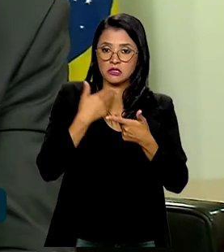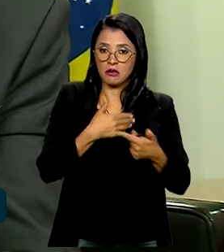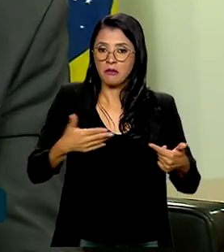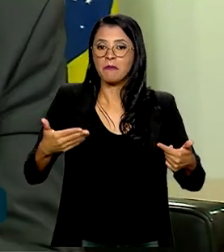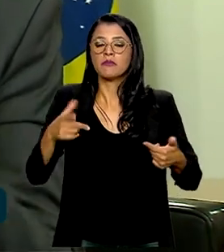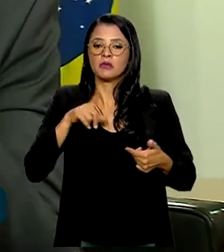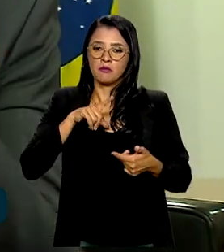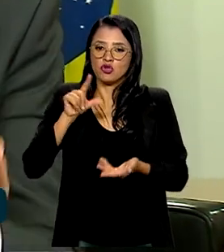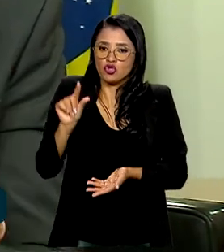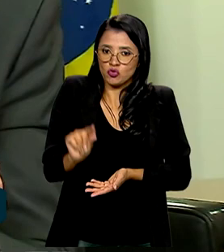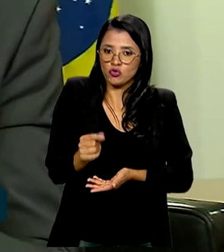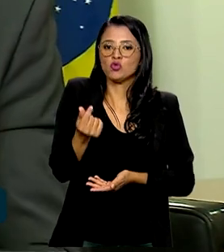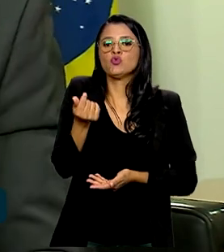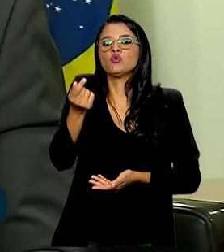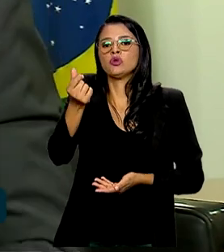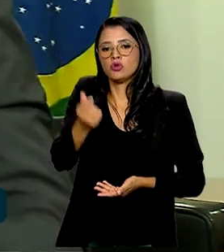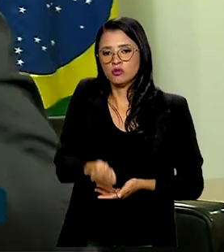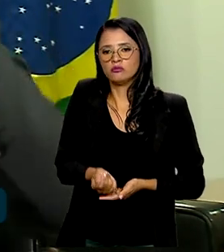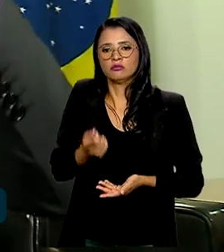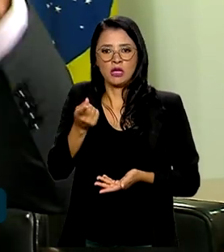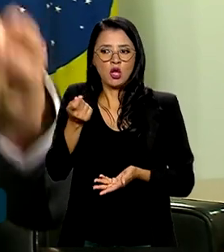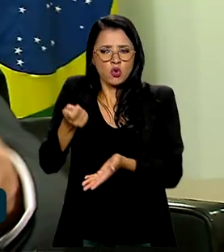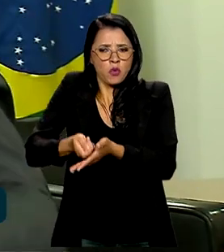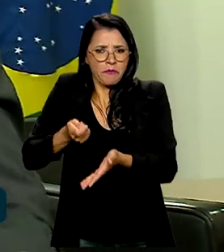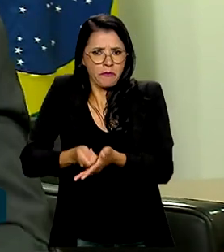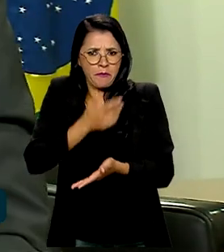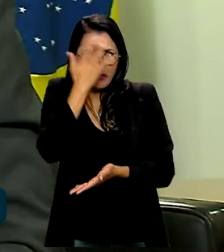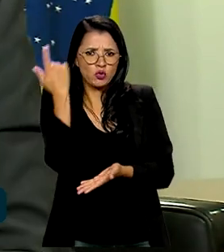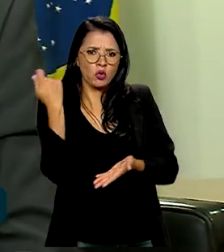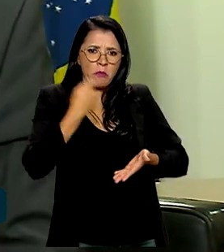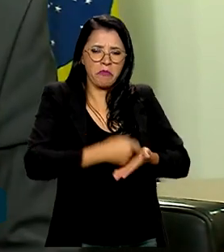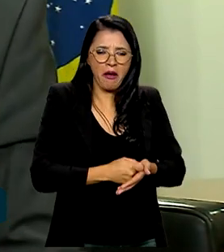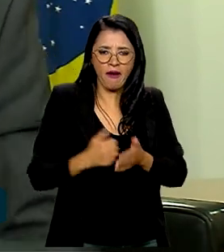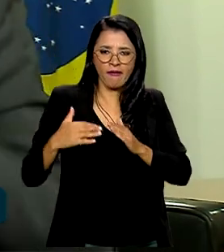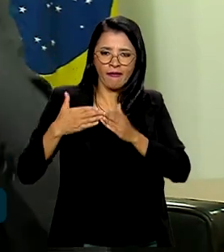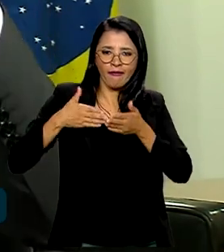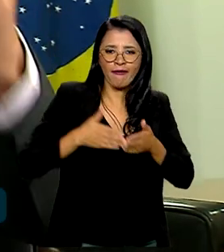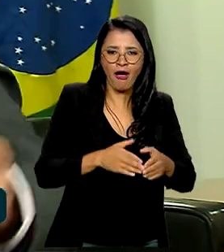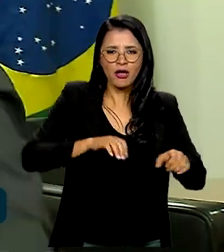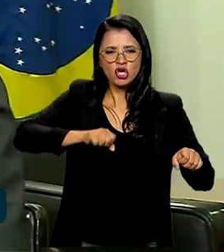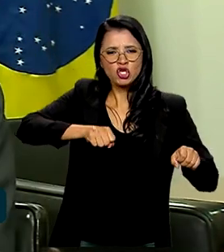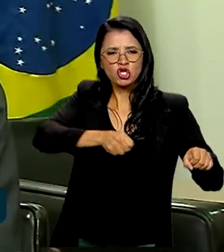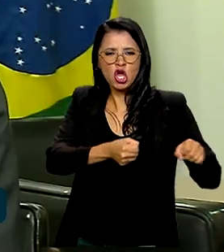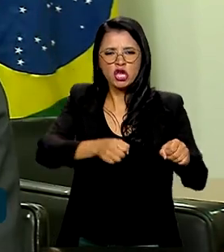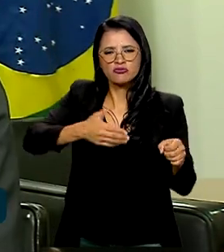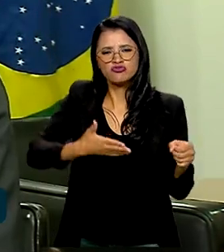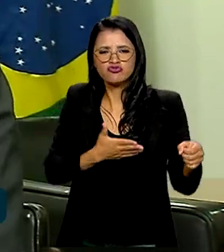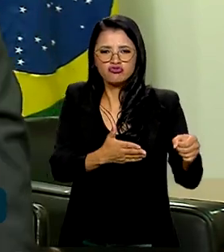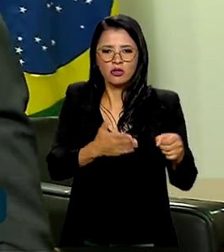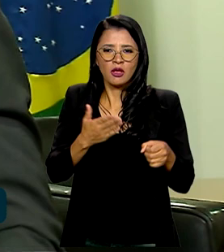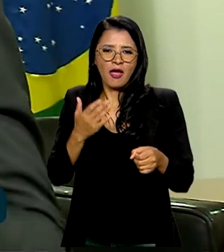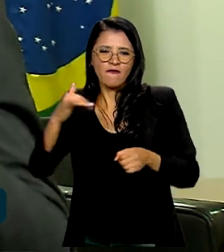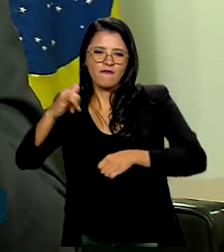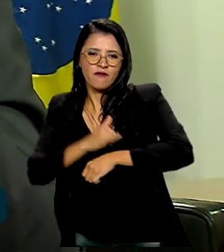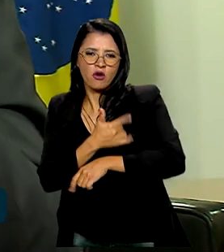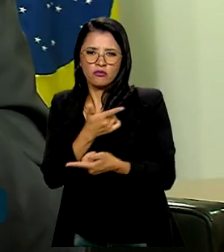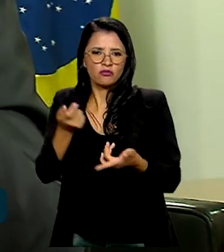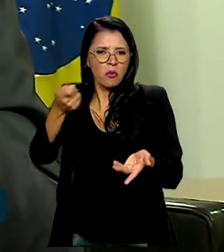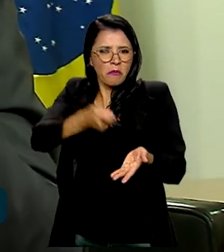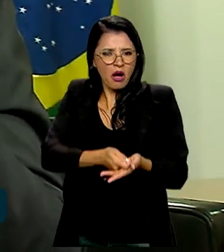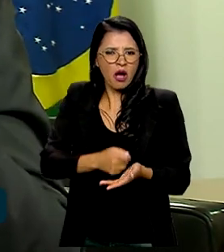cobrando impostos de quem não paga, como, por exemplo, quem tem iate, quem tem jet ski, quem tem avião, que não paga IPVA. Ou seja,